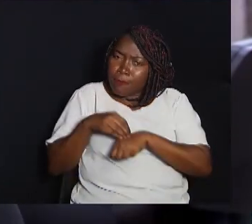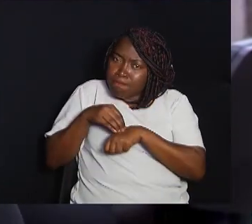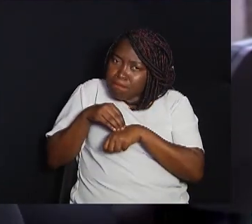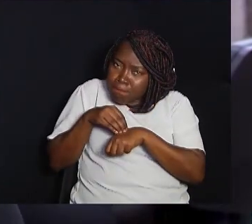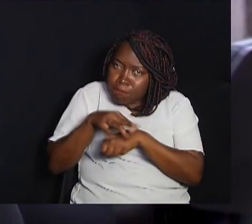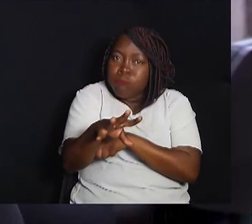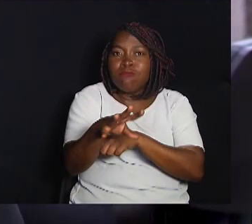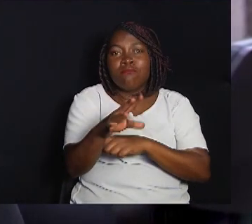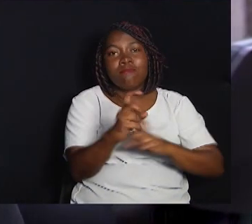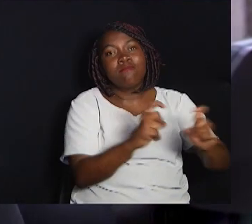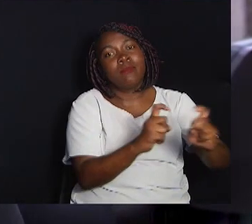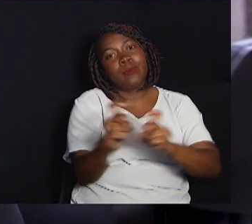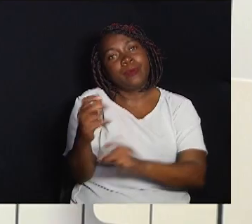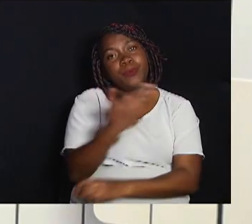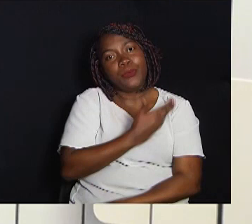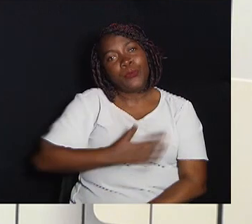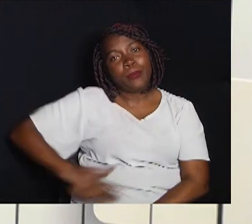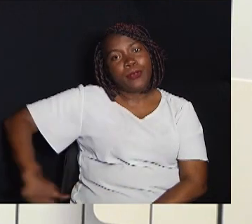público